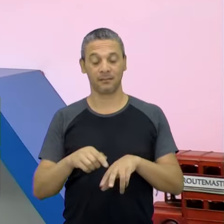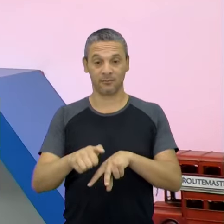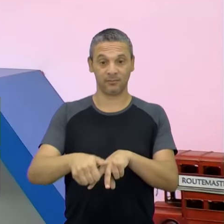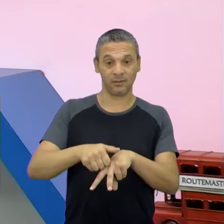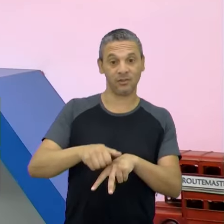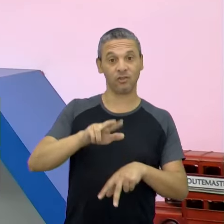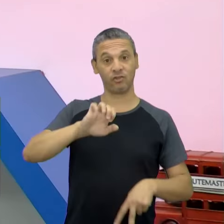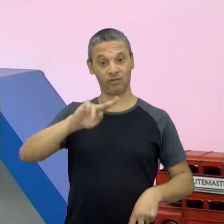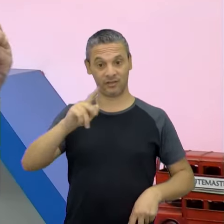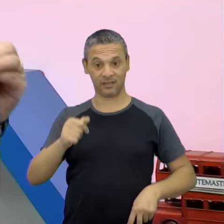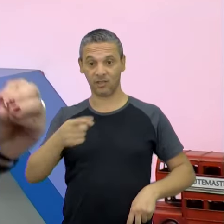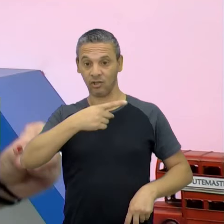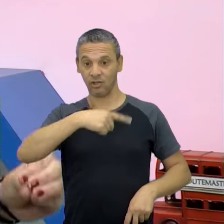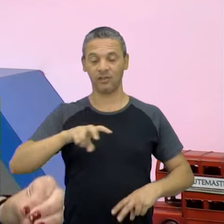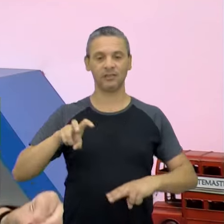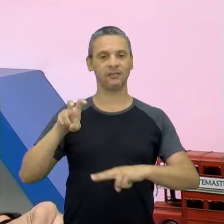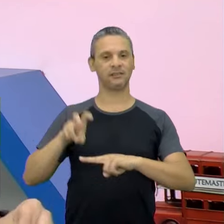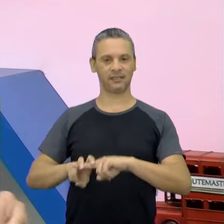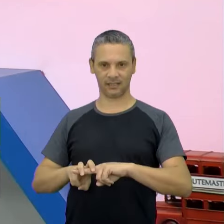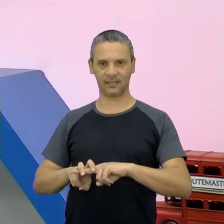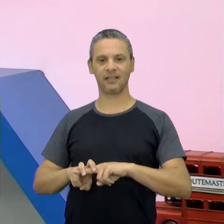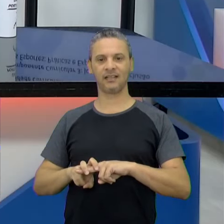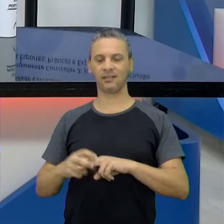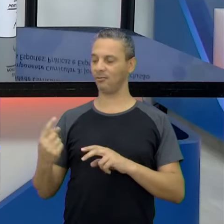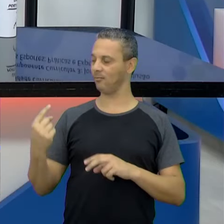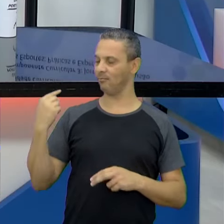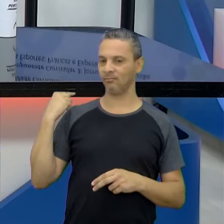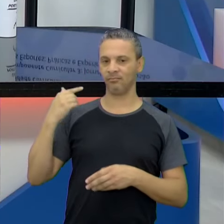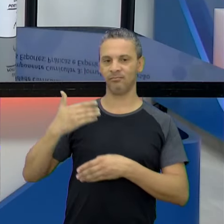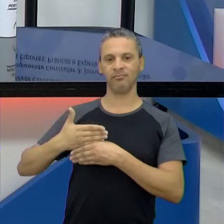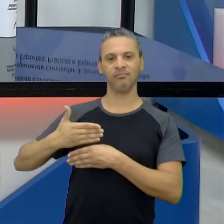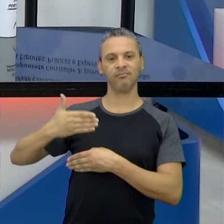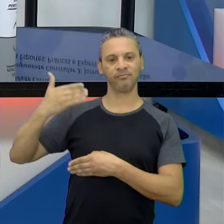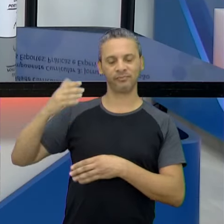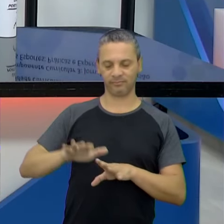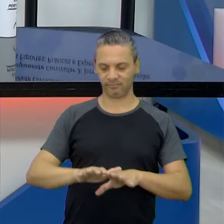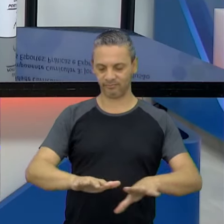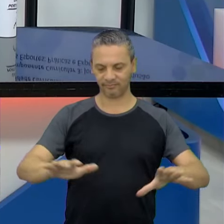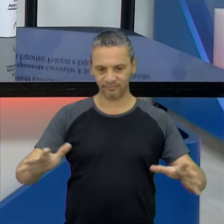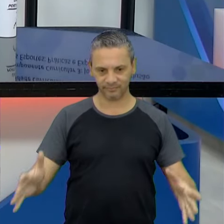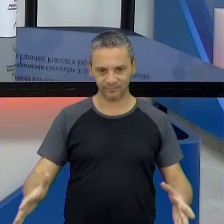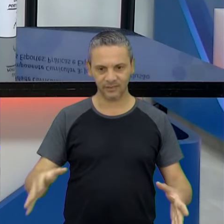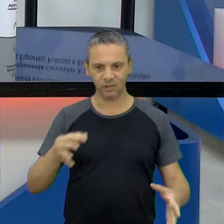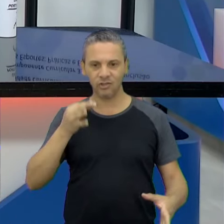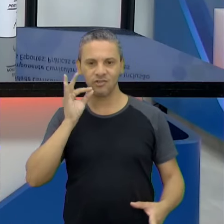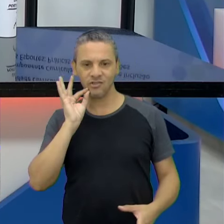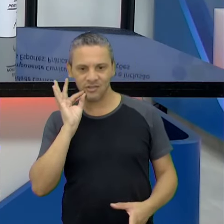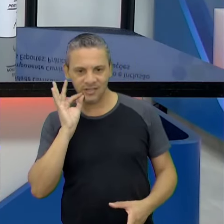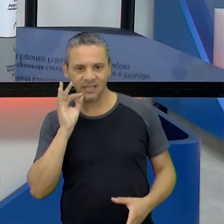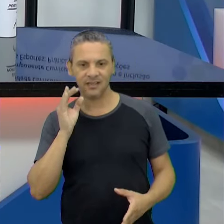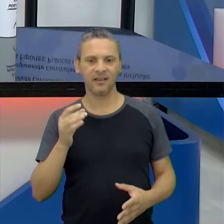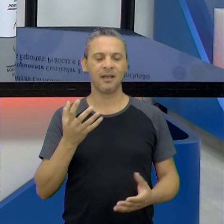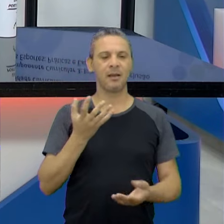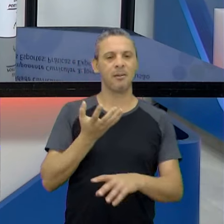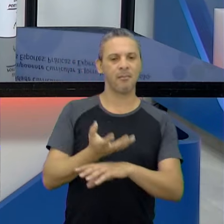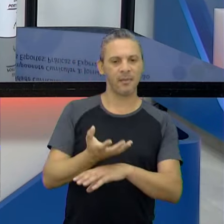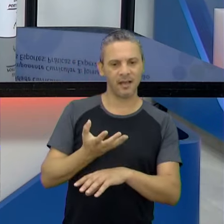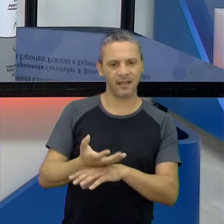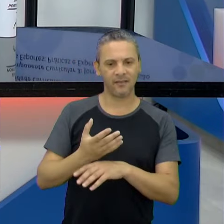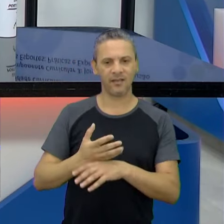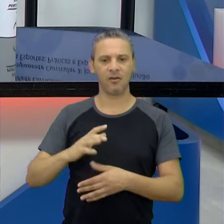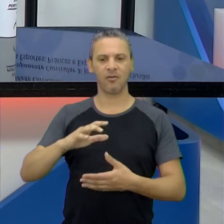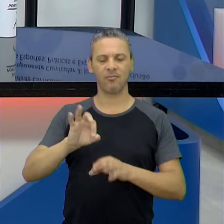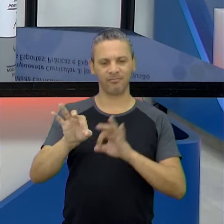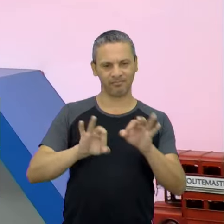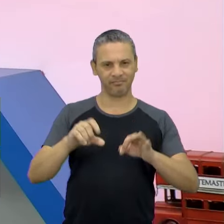calçadinhas, estamos sentados atrás da bancada. Na bancada nós temos xícaras, nós temos o nosso material mapa